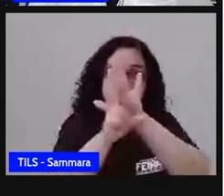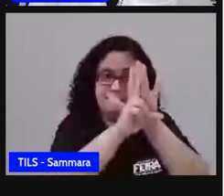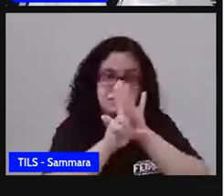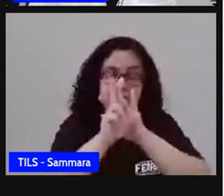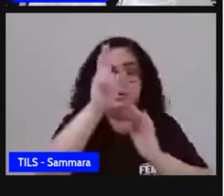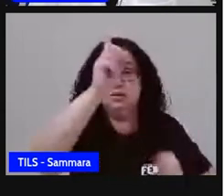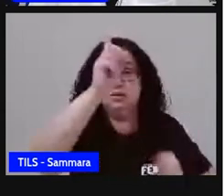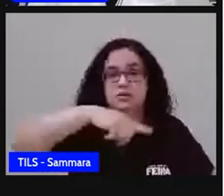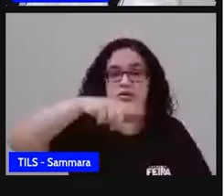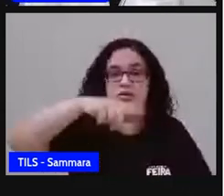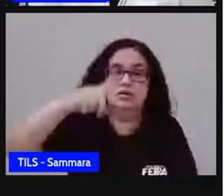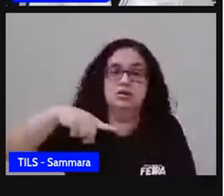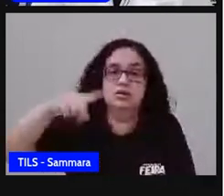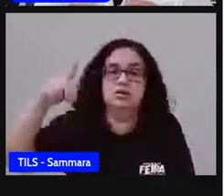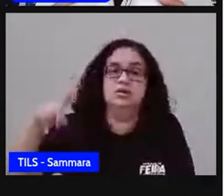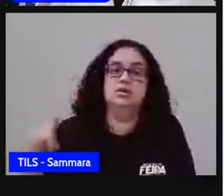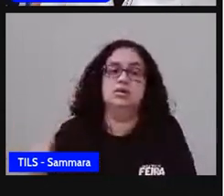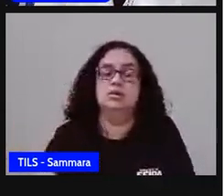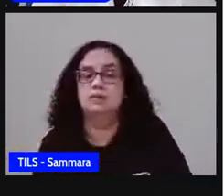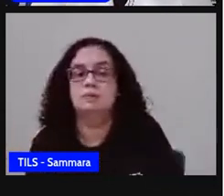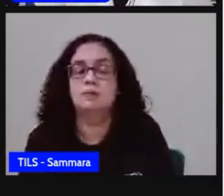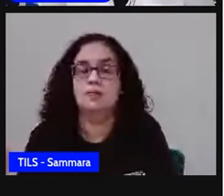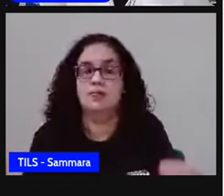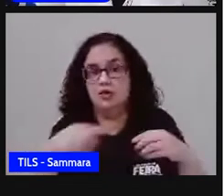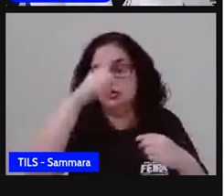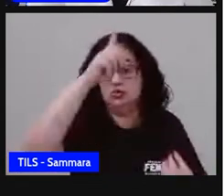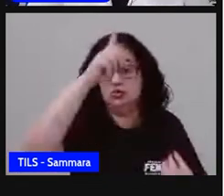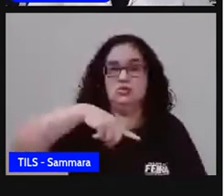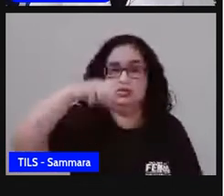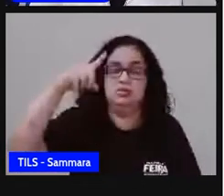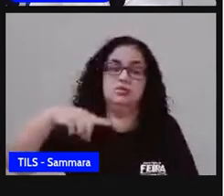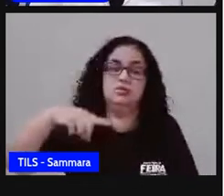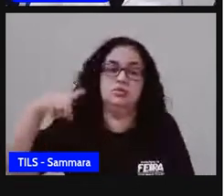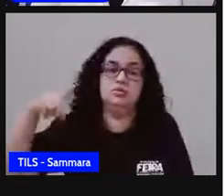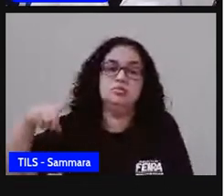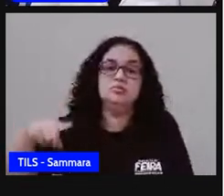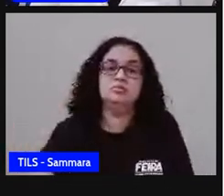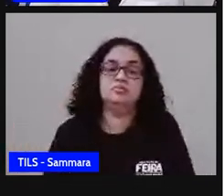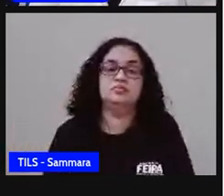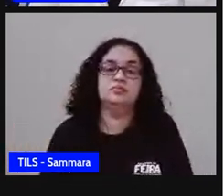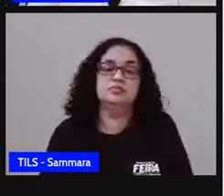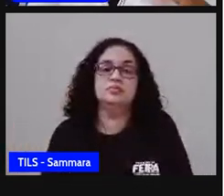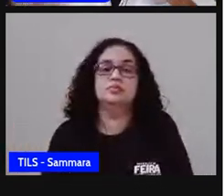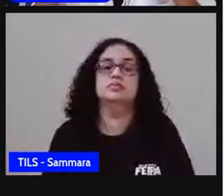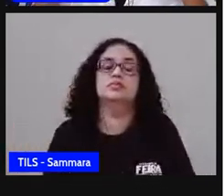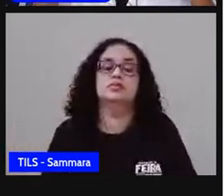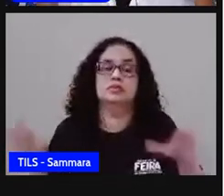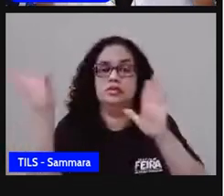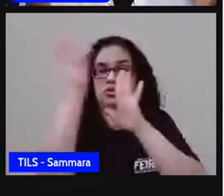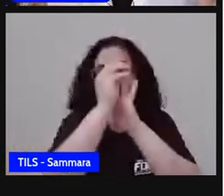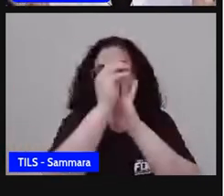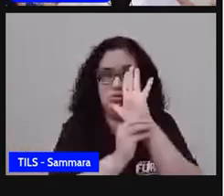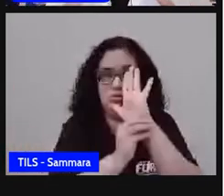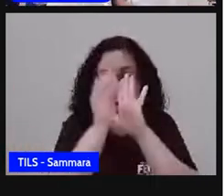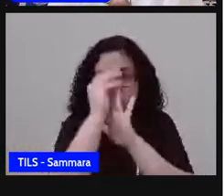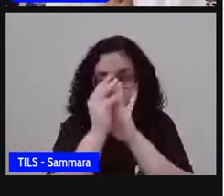em gráfico, o gráfico é uma forma de representar a situação e o gráfico, ele resume,